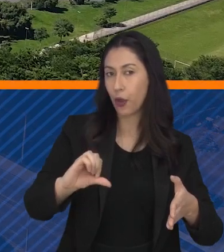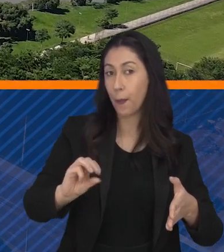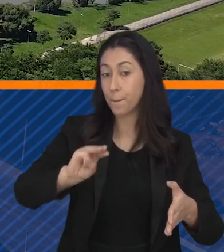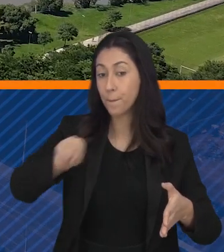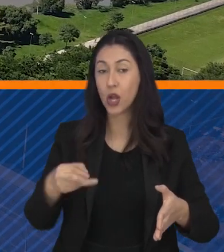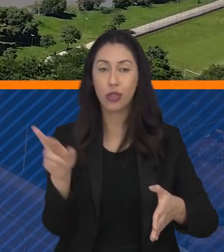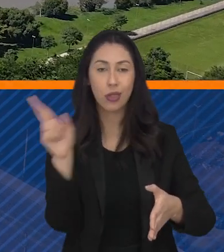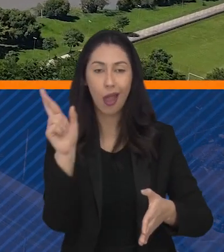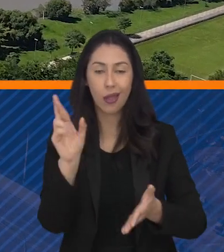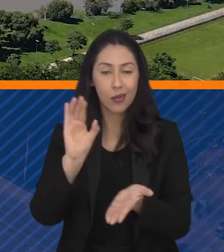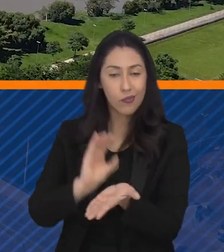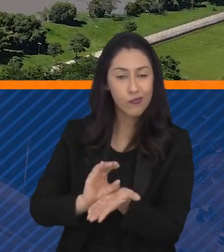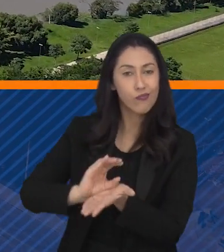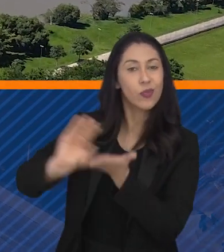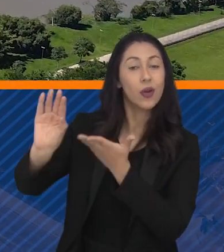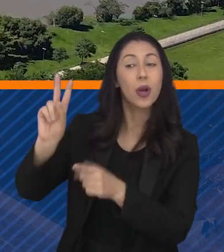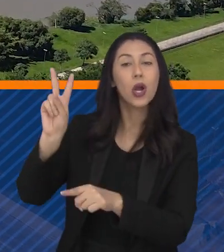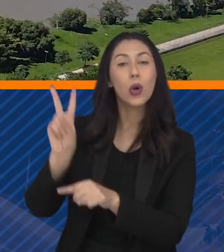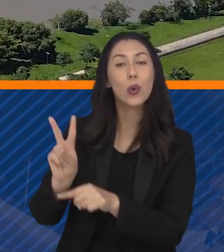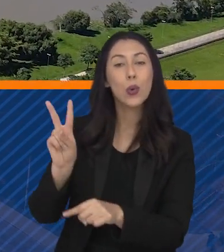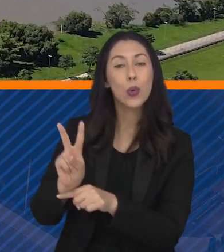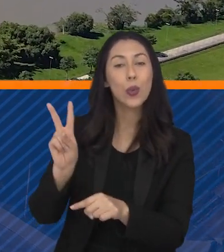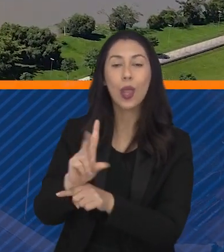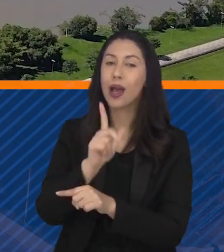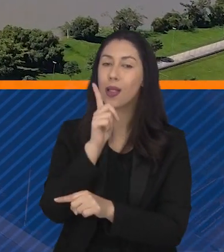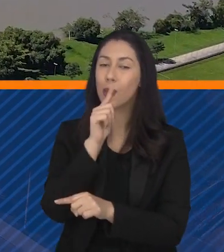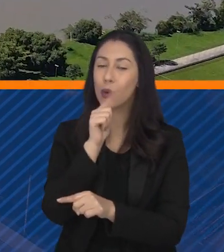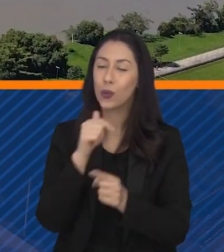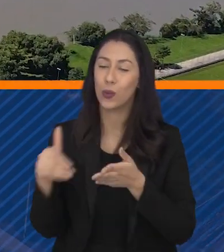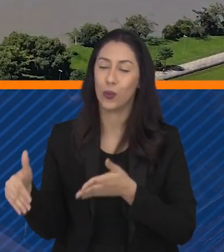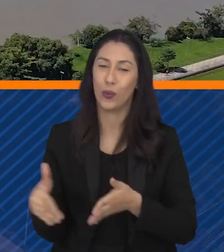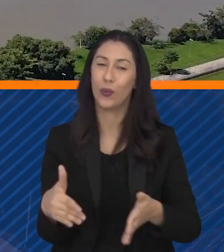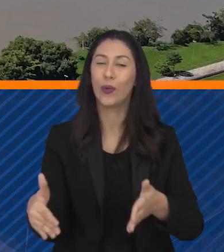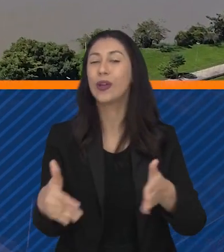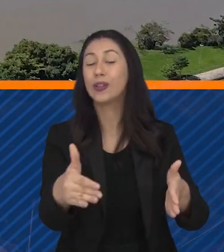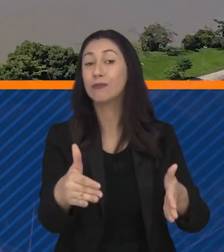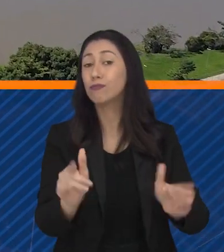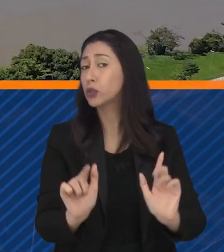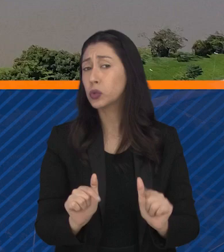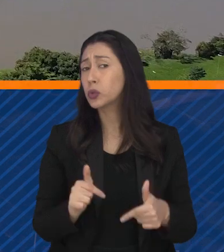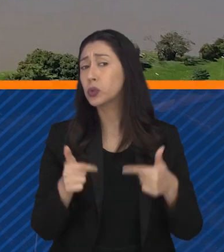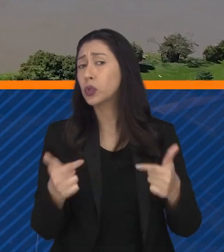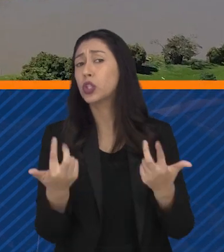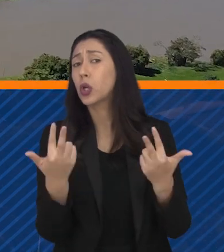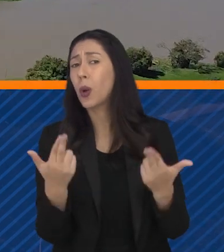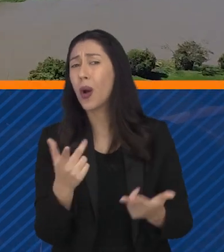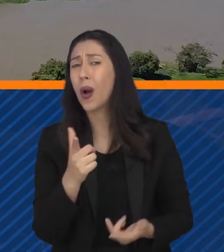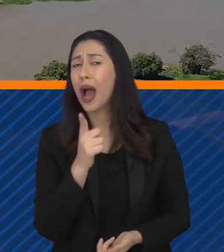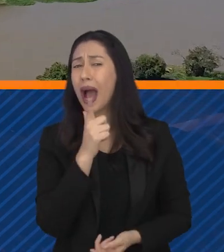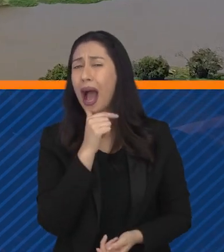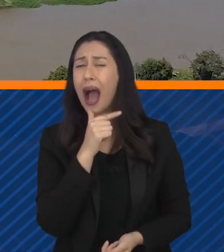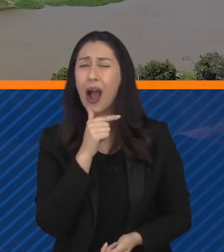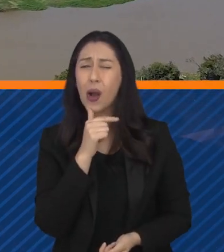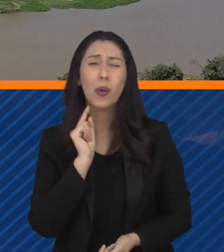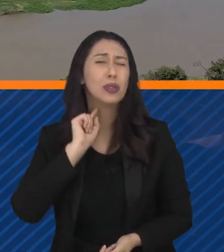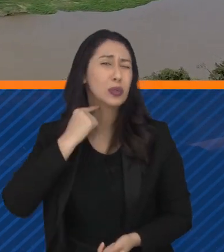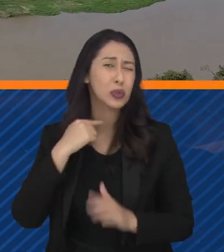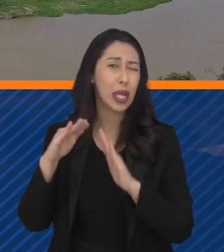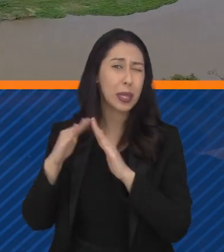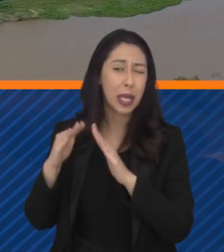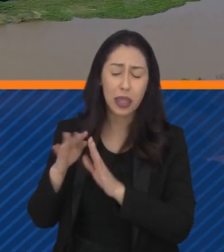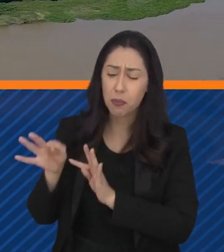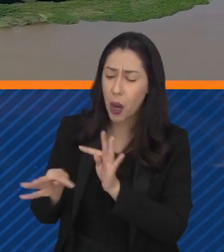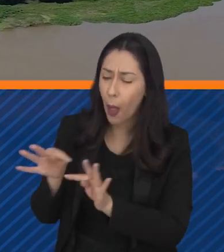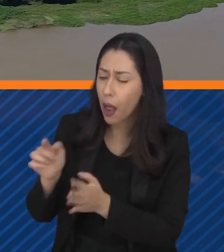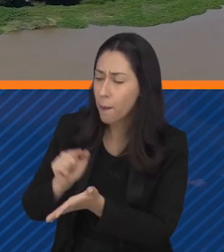milhões de reais para investimentos em propostas de proteção e preservação do Paraíba do Sul. Iniciativas como tratamento de